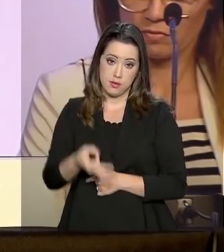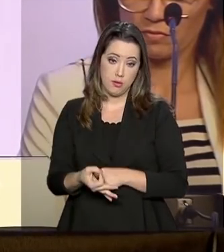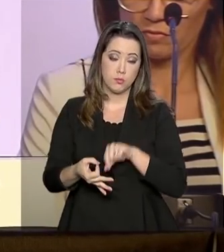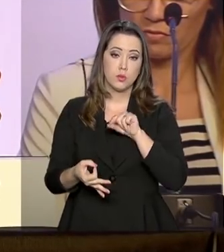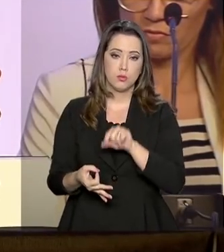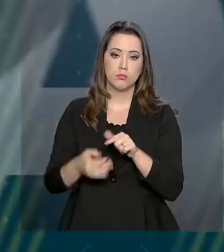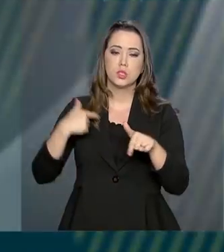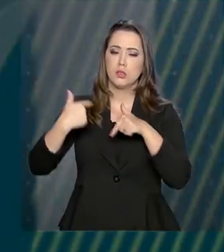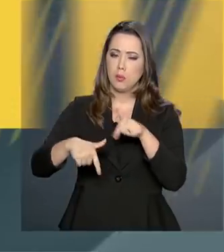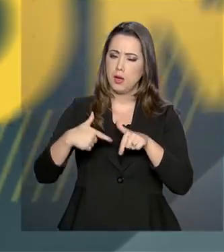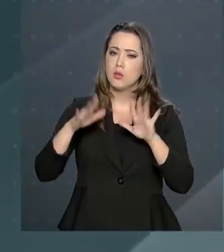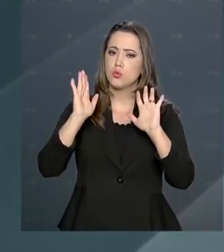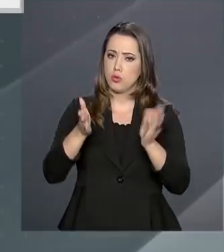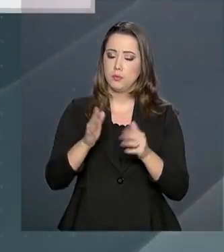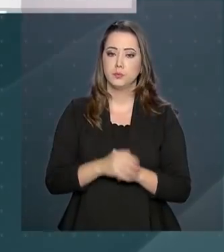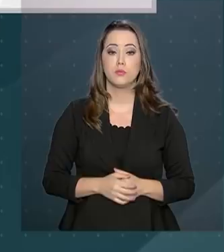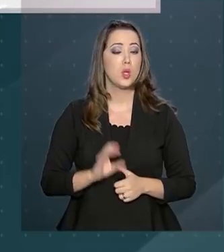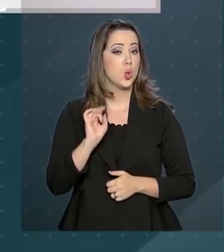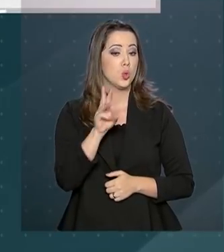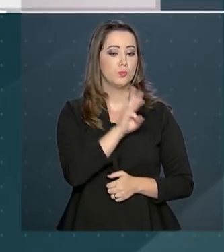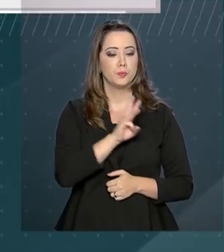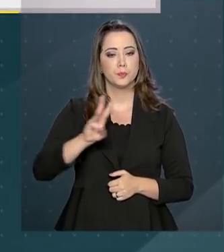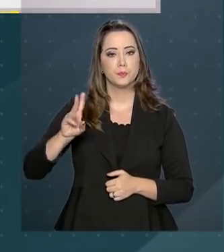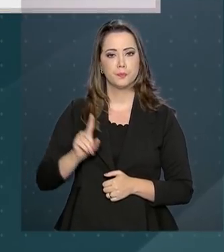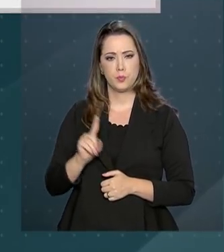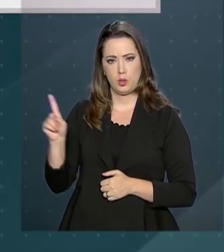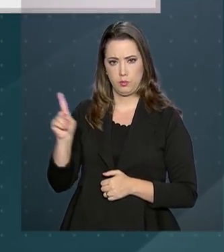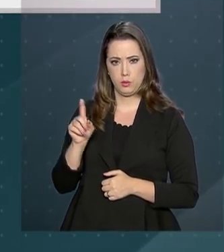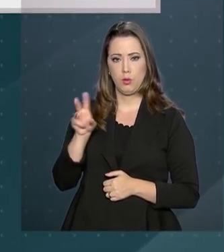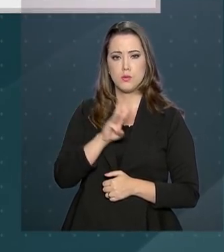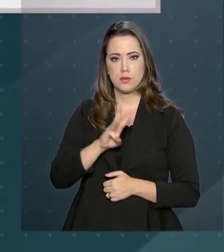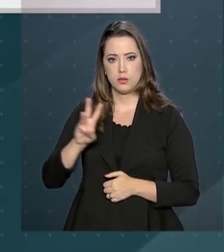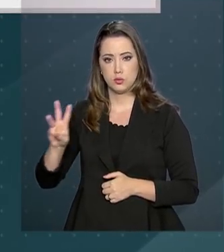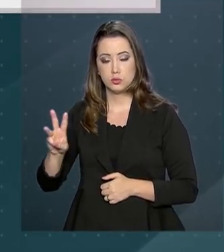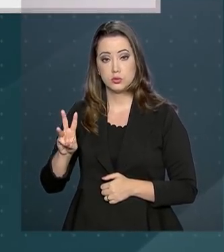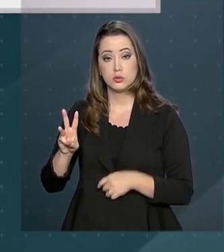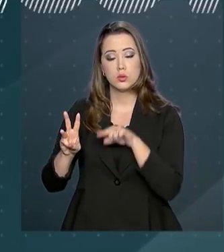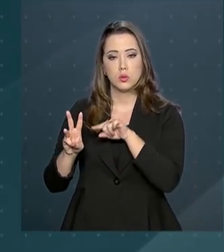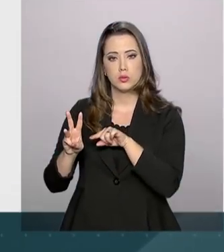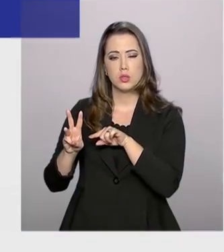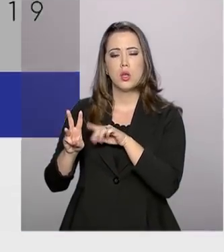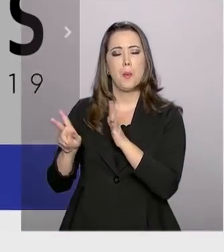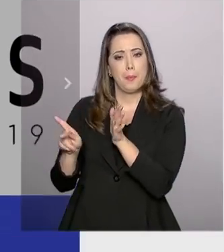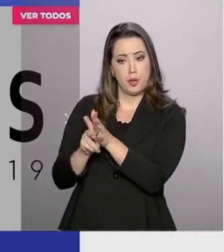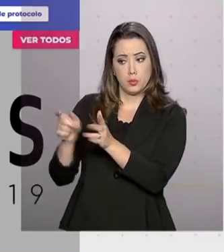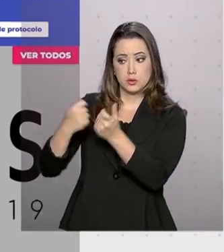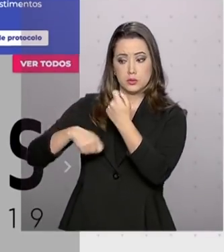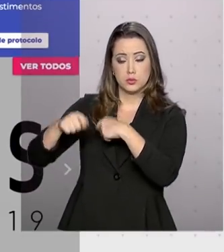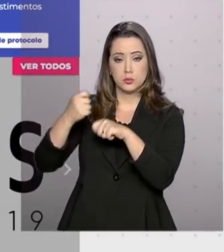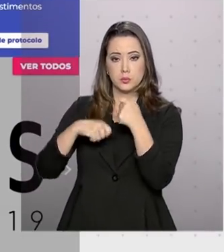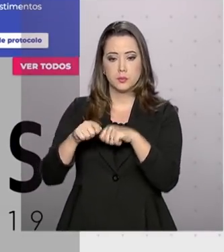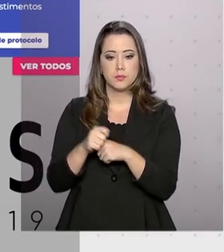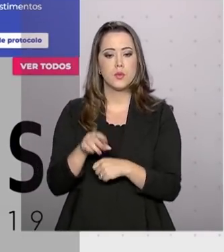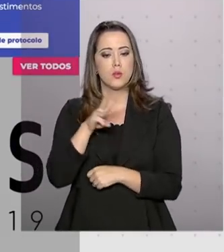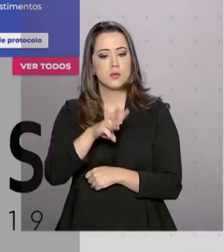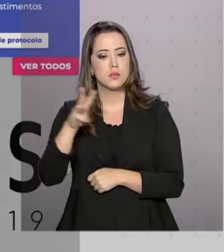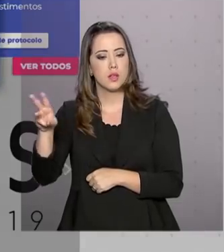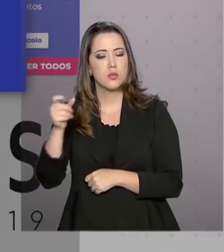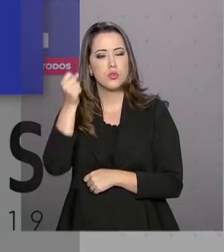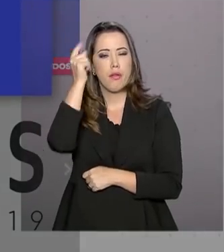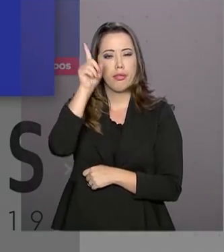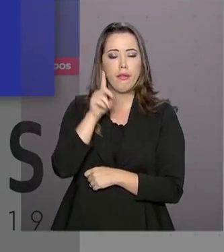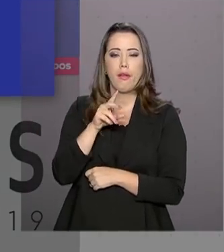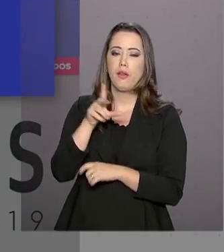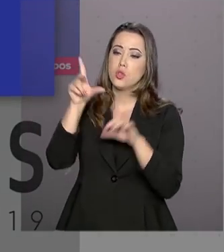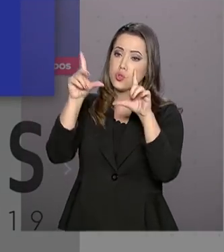operando. Basta acessar www.oid.economia.gov.br. Com o portal, a ideia é